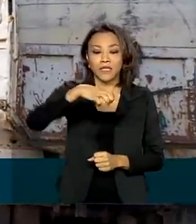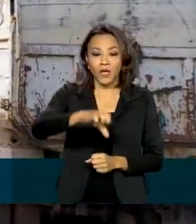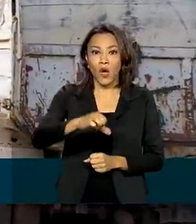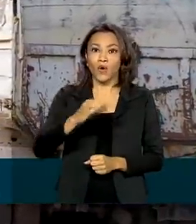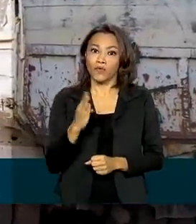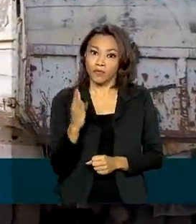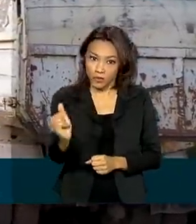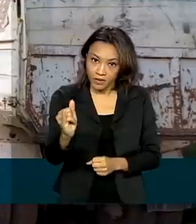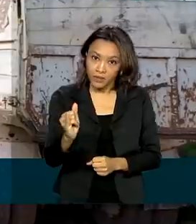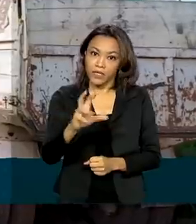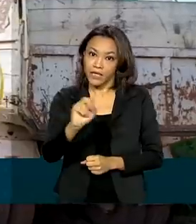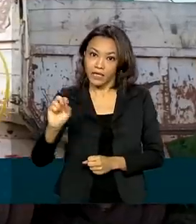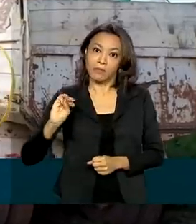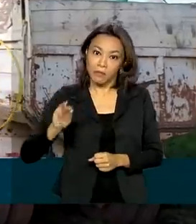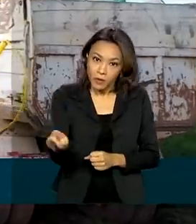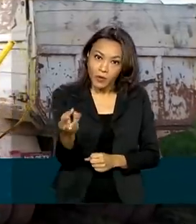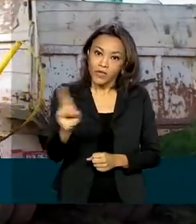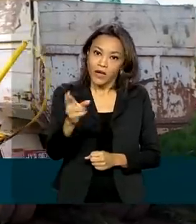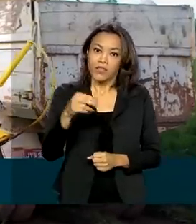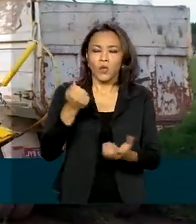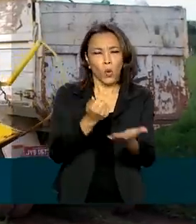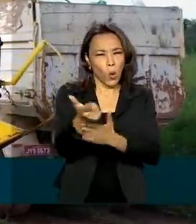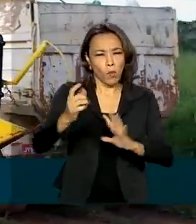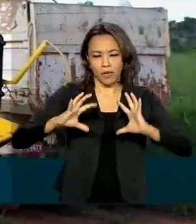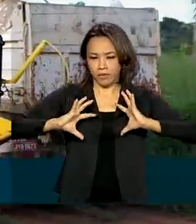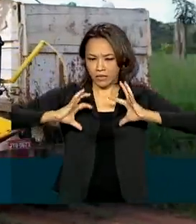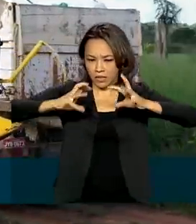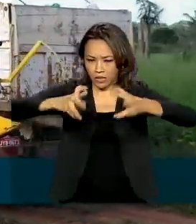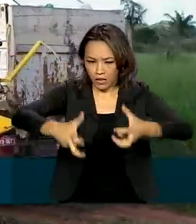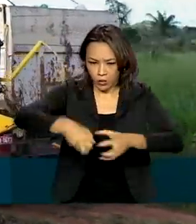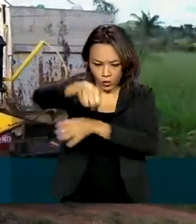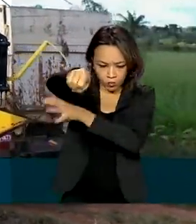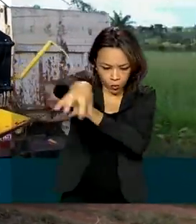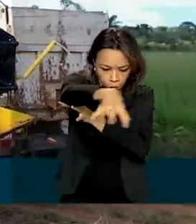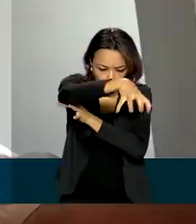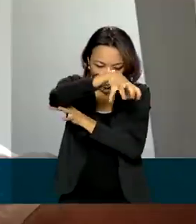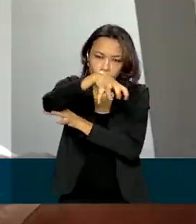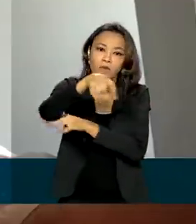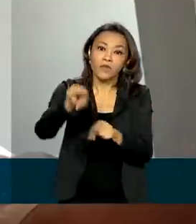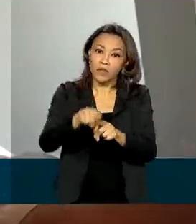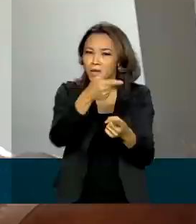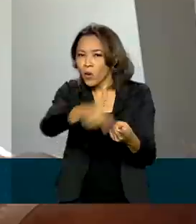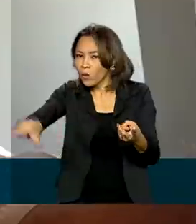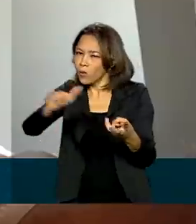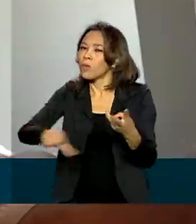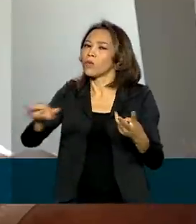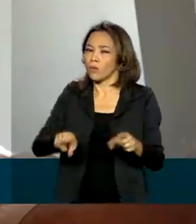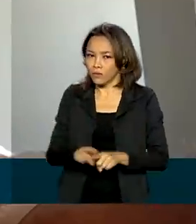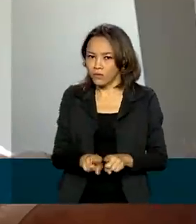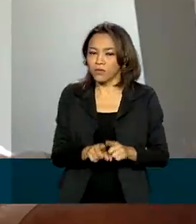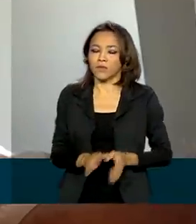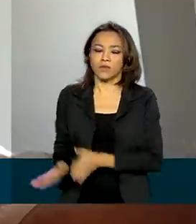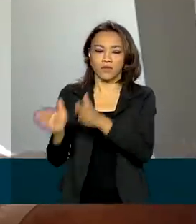liberados para compra de bens, como tratores, por exemplo, ou serviços. Esses